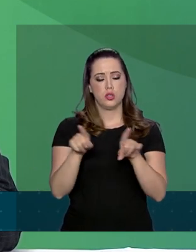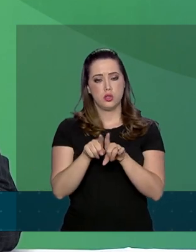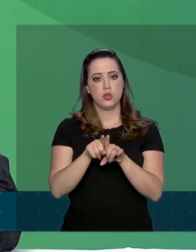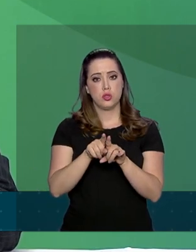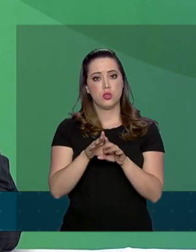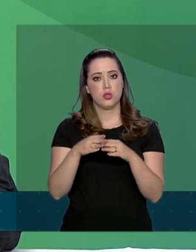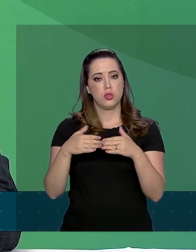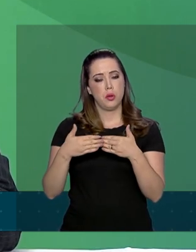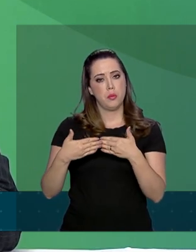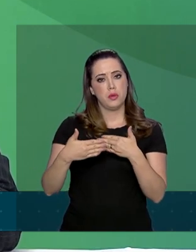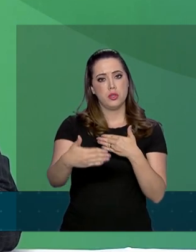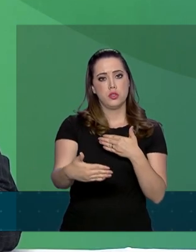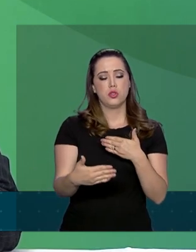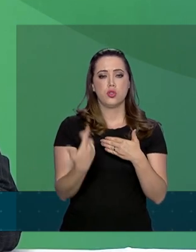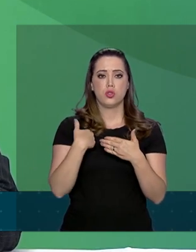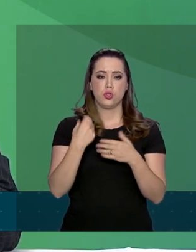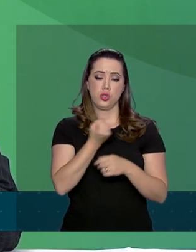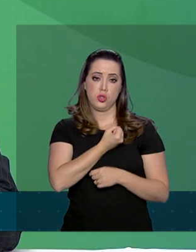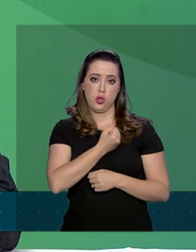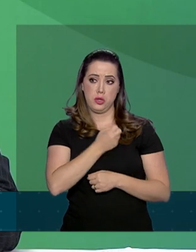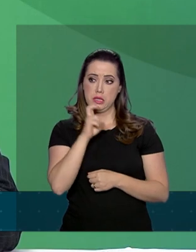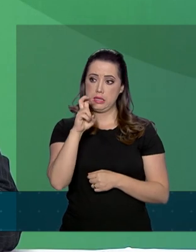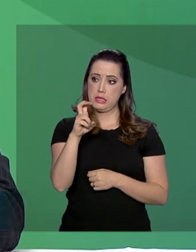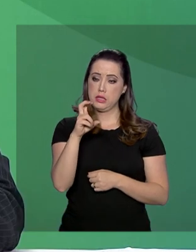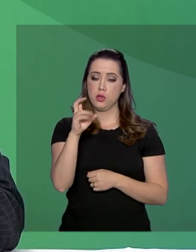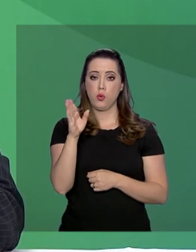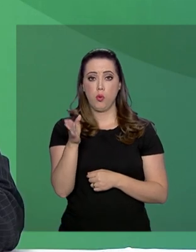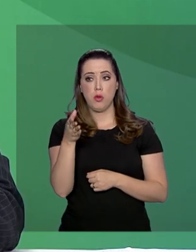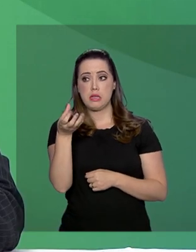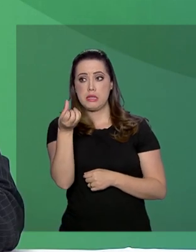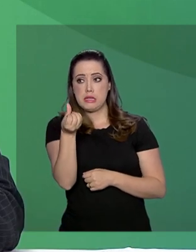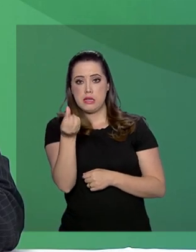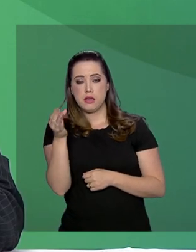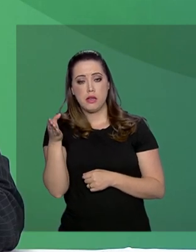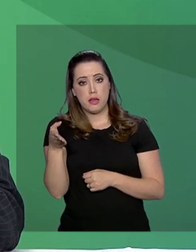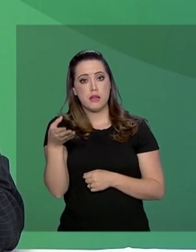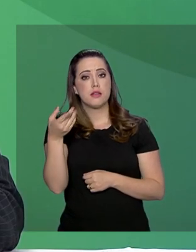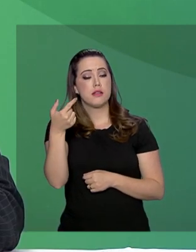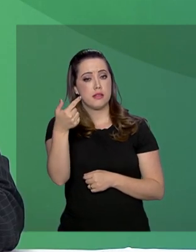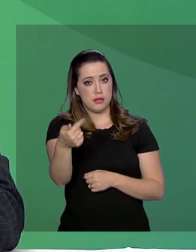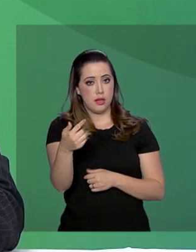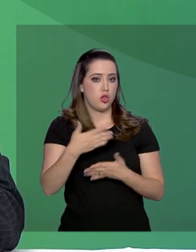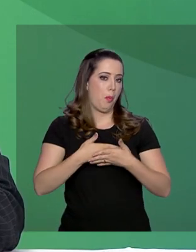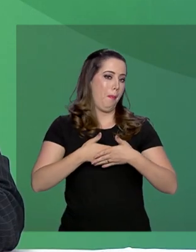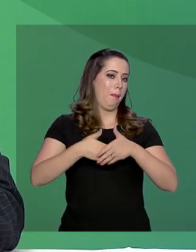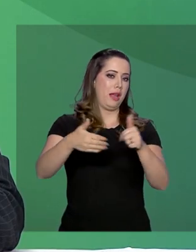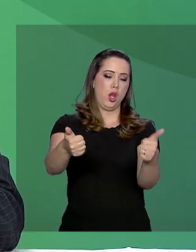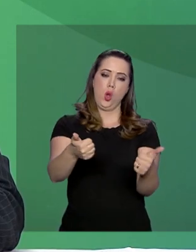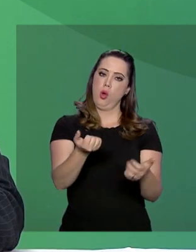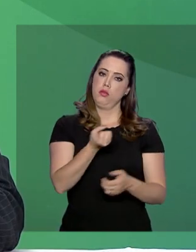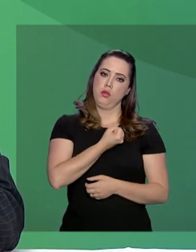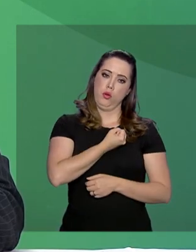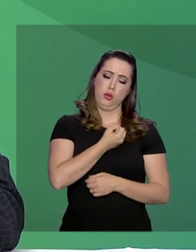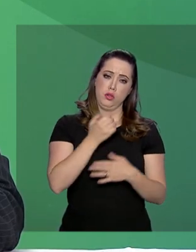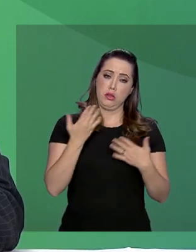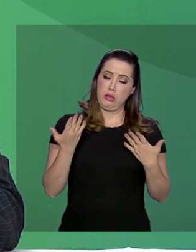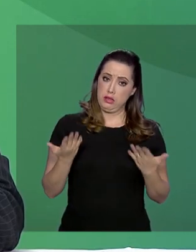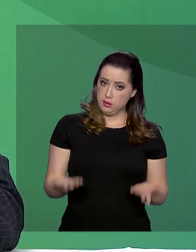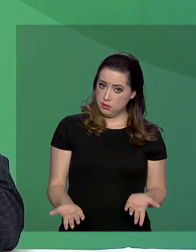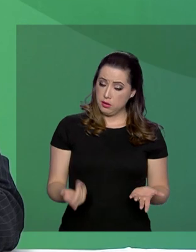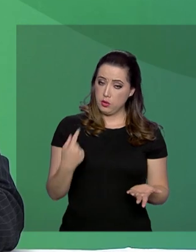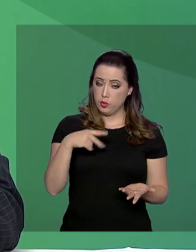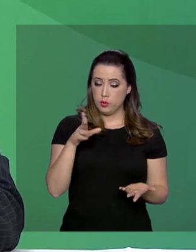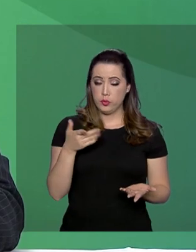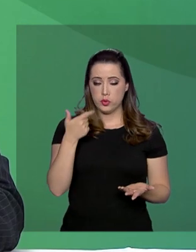as melhores notas. Só que aí a gente não conseguia pulverizar isso pelo Brasil todo. E aí com essa abordagem a